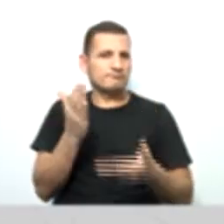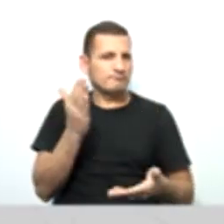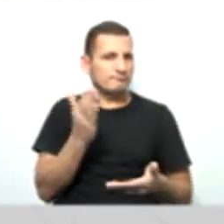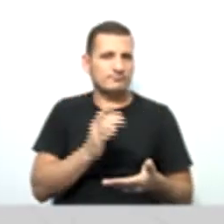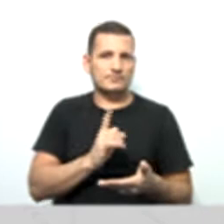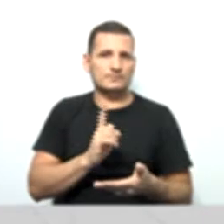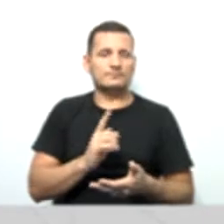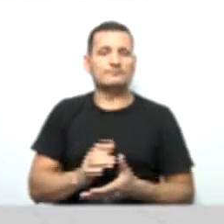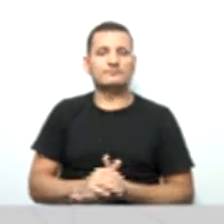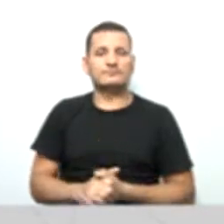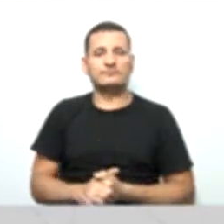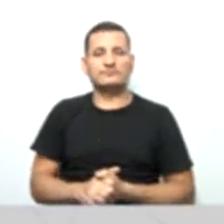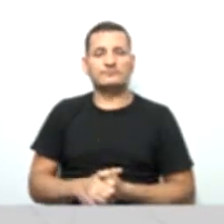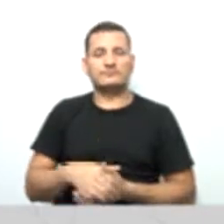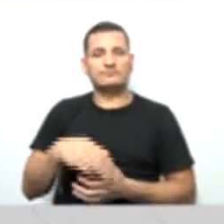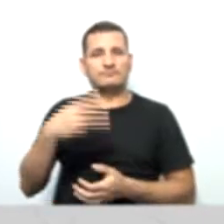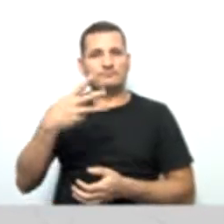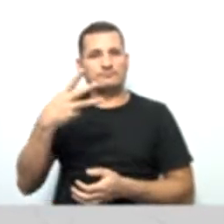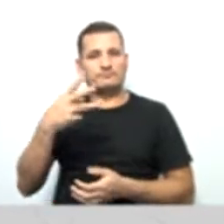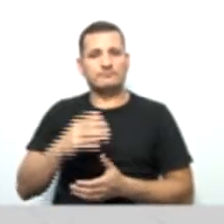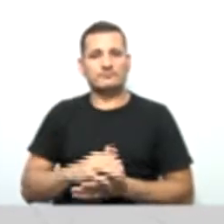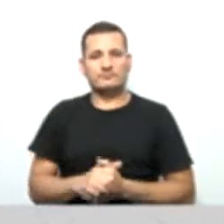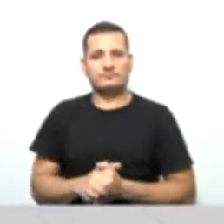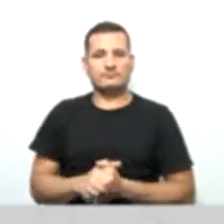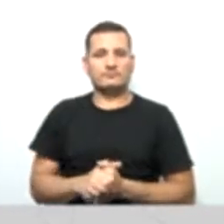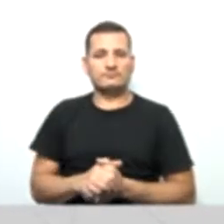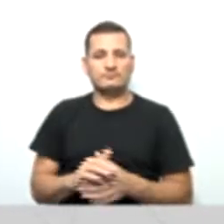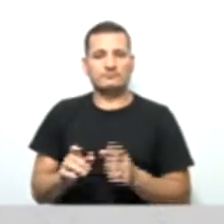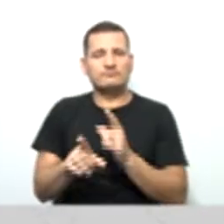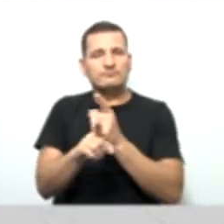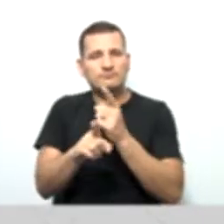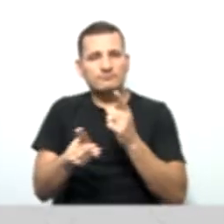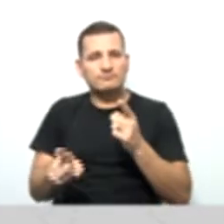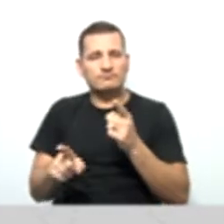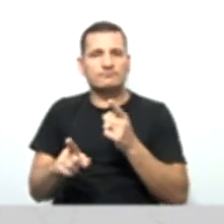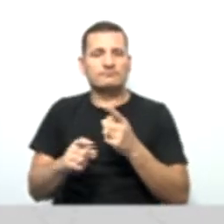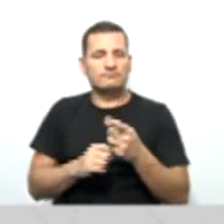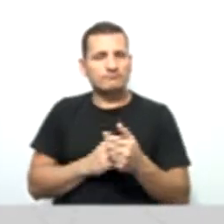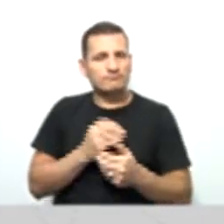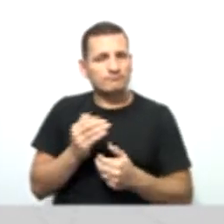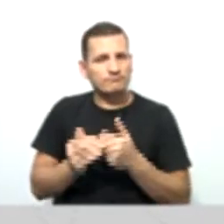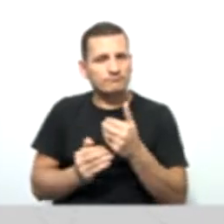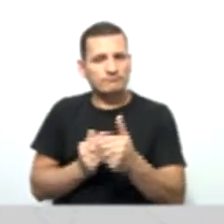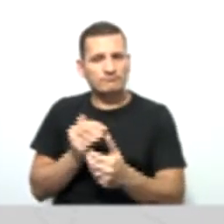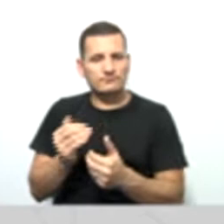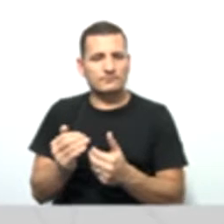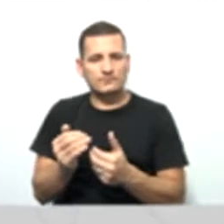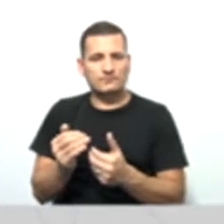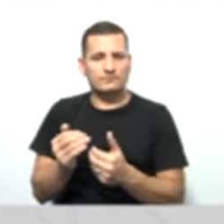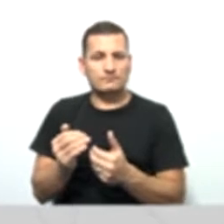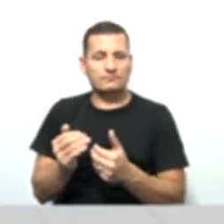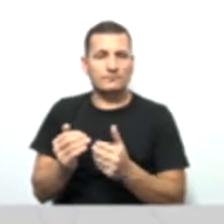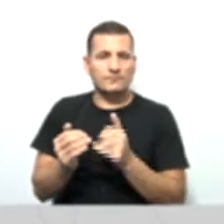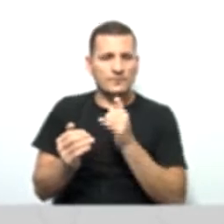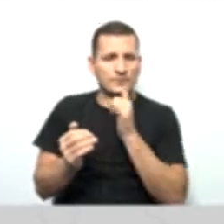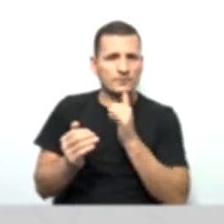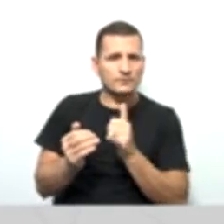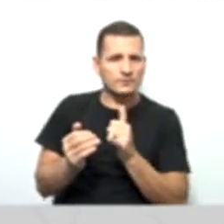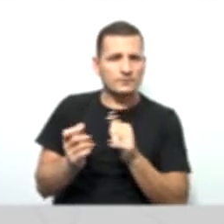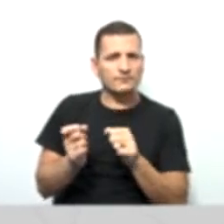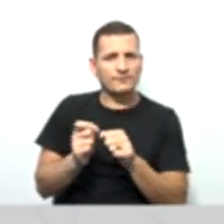certo? E a terceira finalidade é identificar procedimentos não recomendados ou feita em